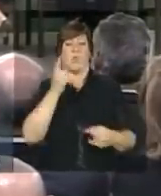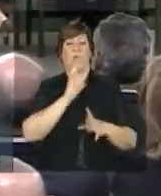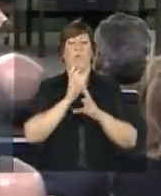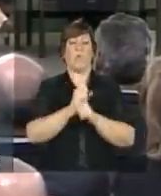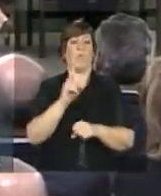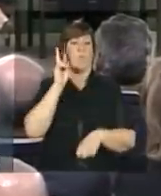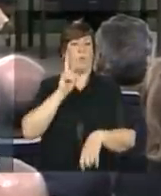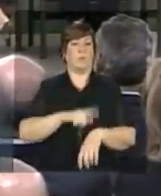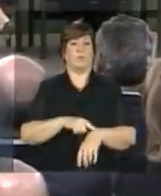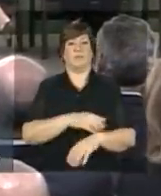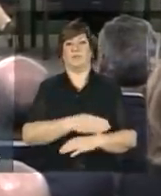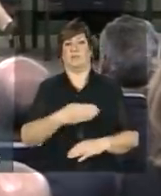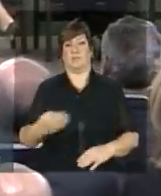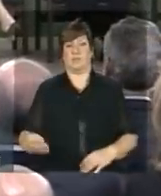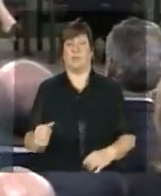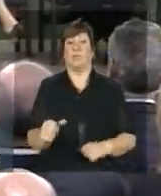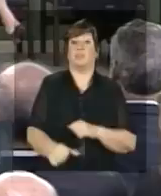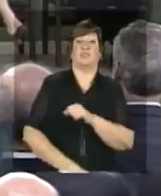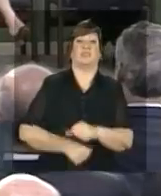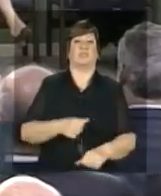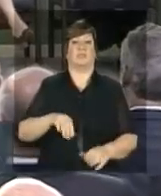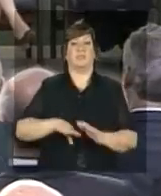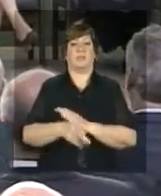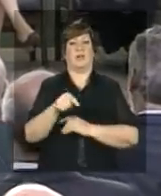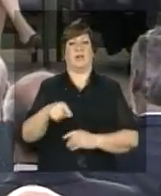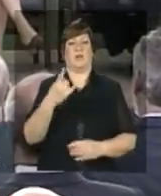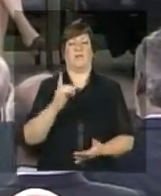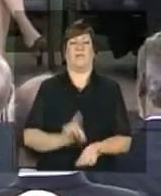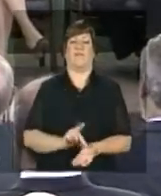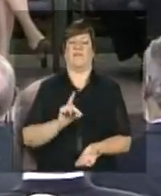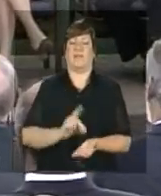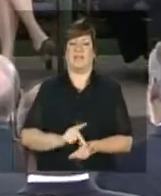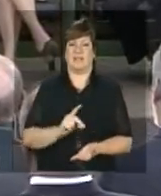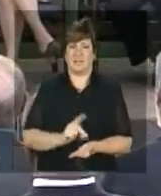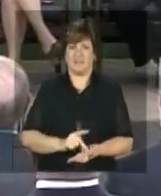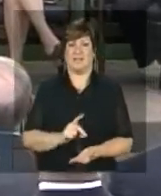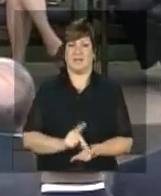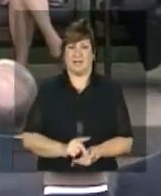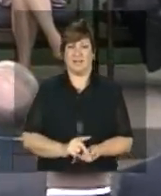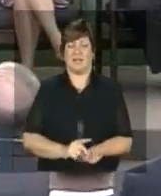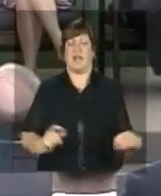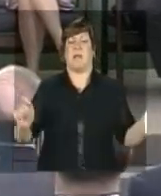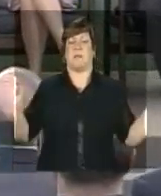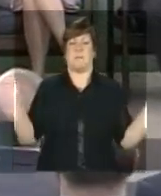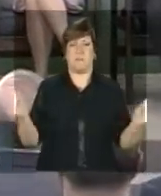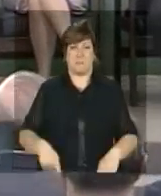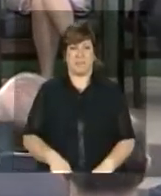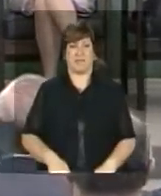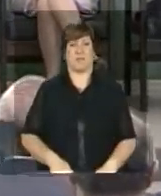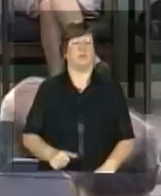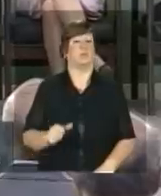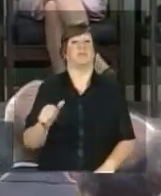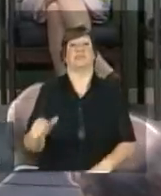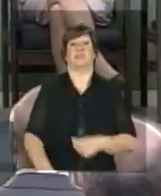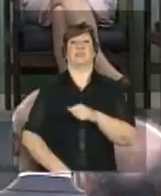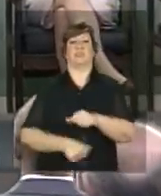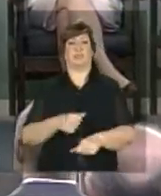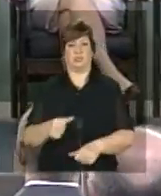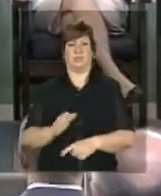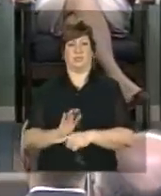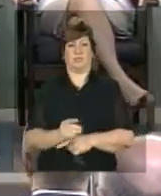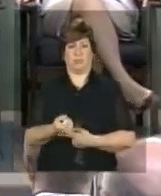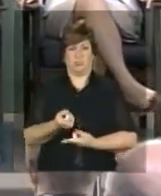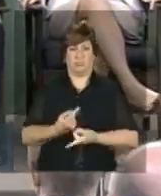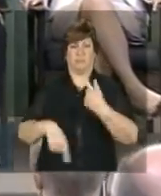histórico transformar isso no verdadeiro na verdadeira capacidade de transformação que